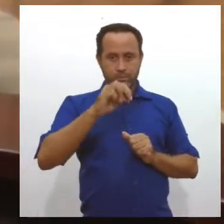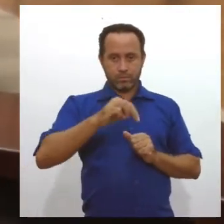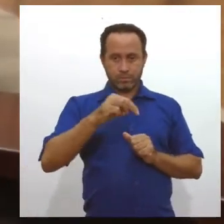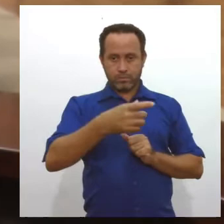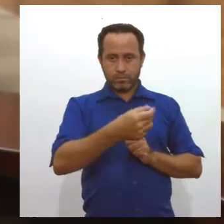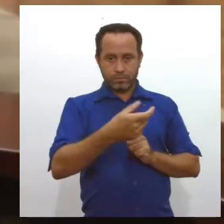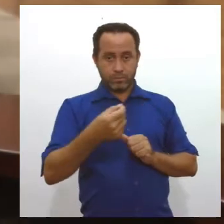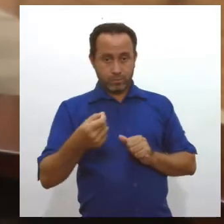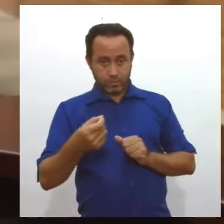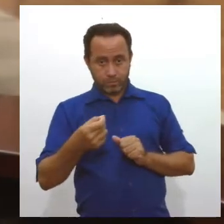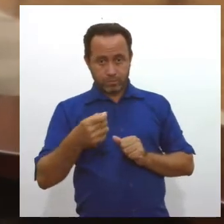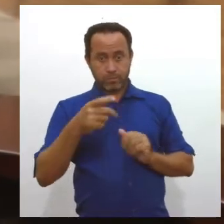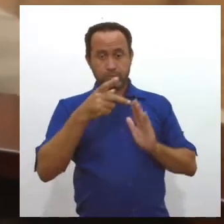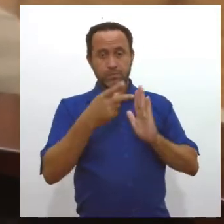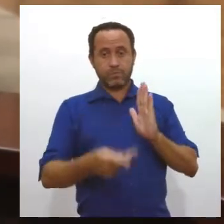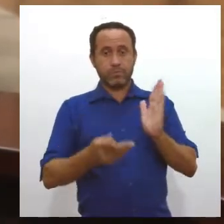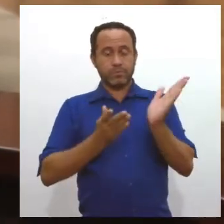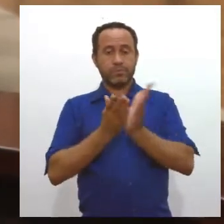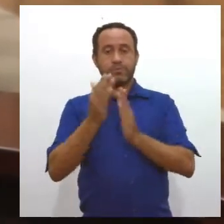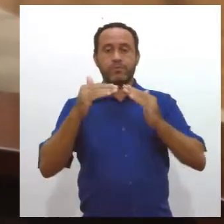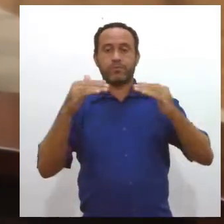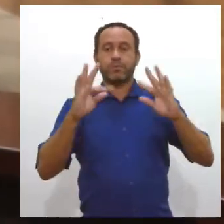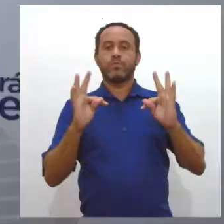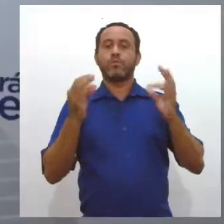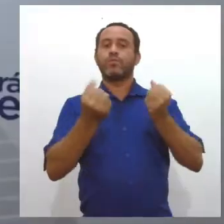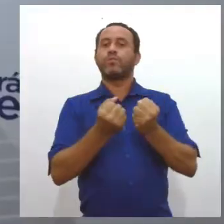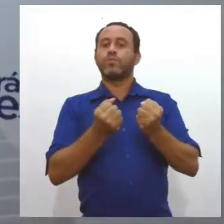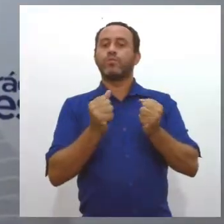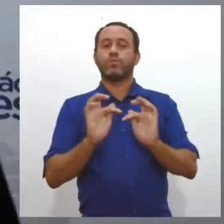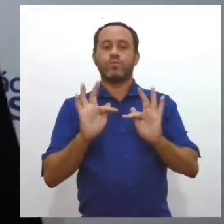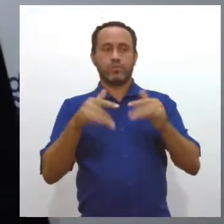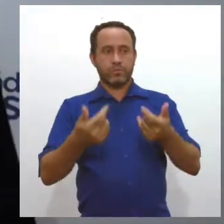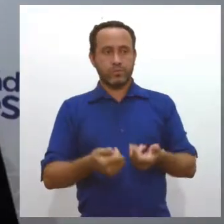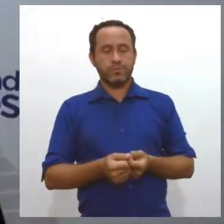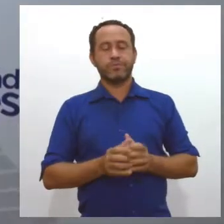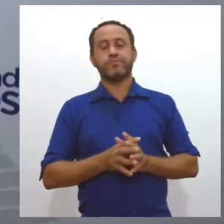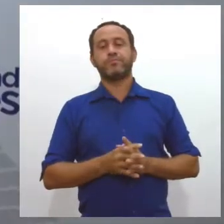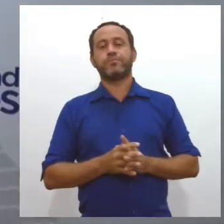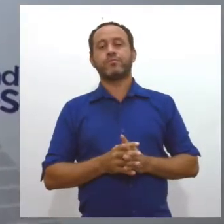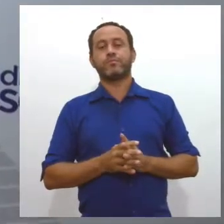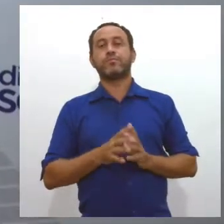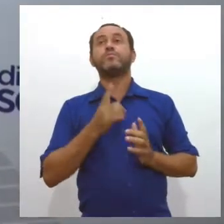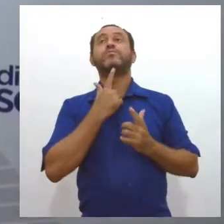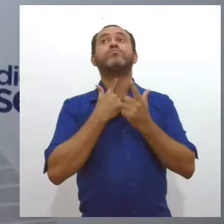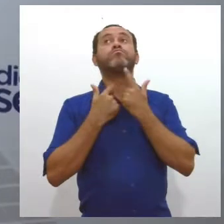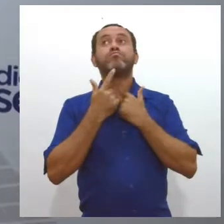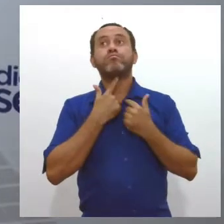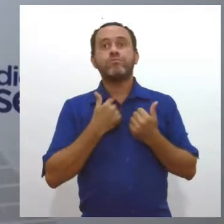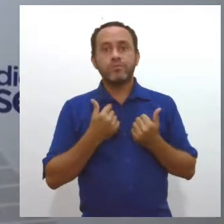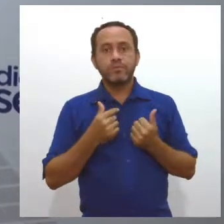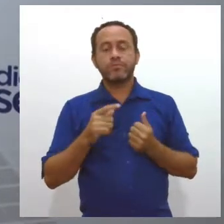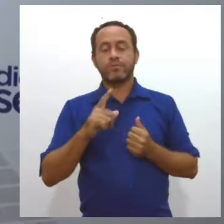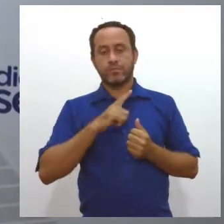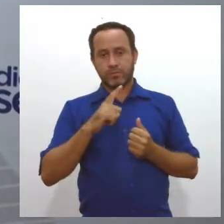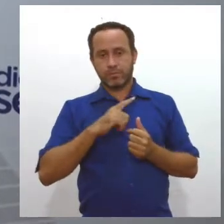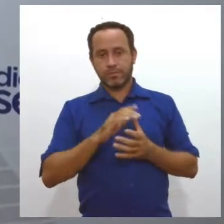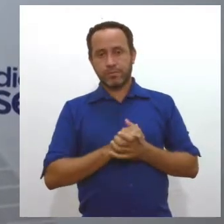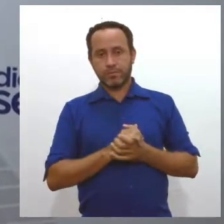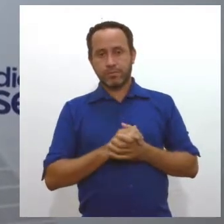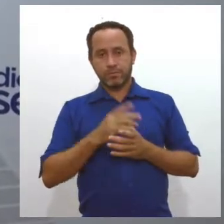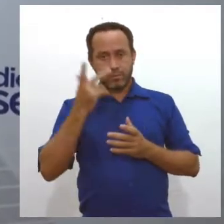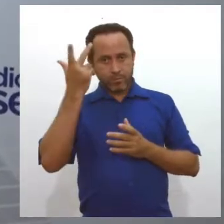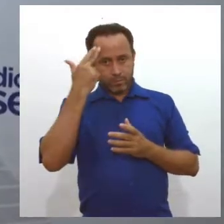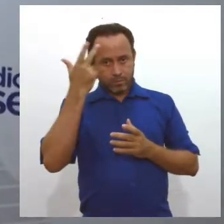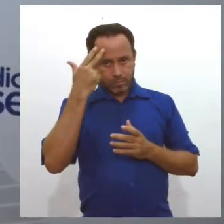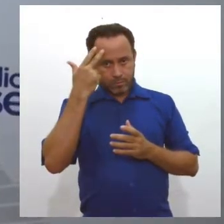O PL foi aprovado por unanimidade em redação final. Esse era um desejo que era comum,